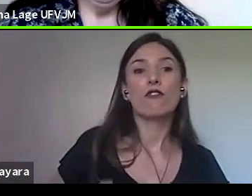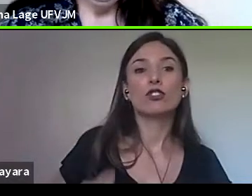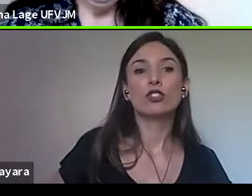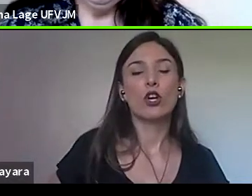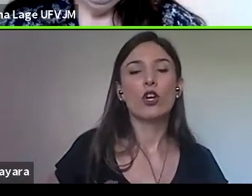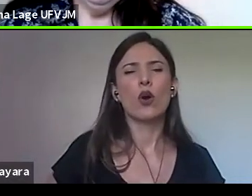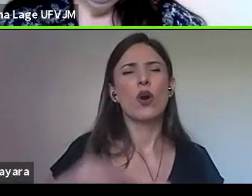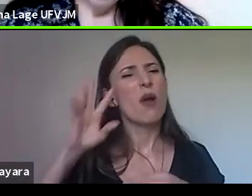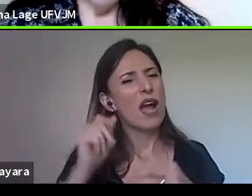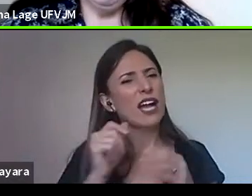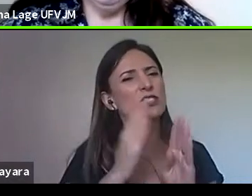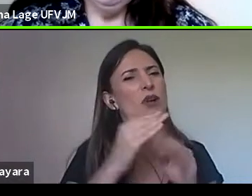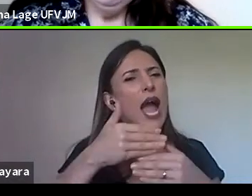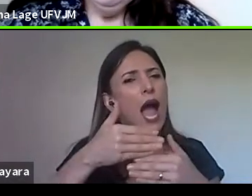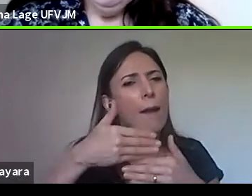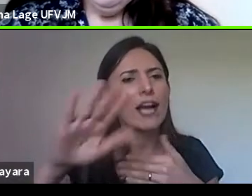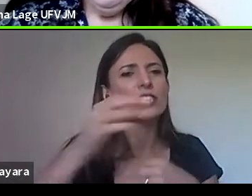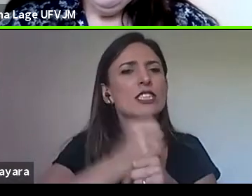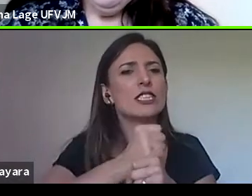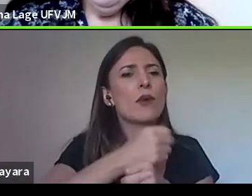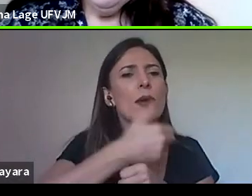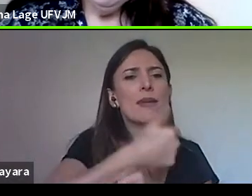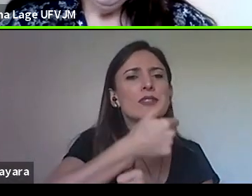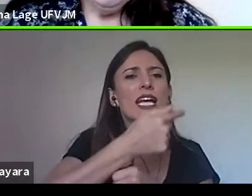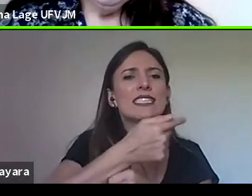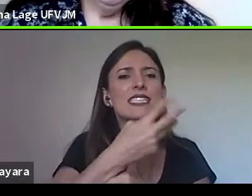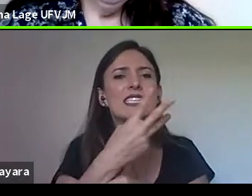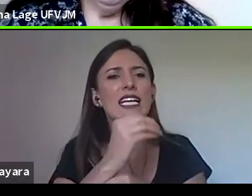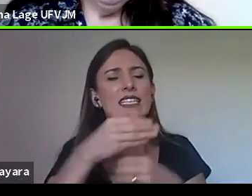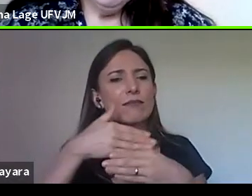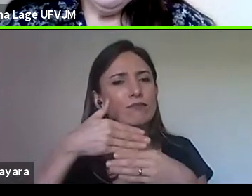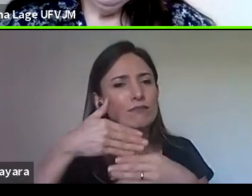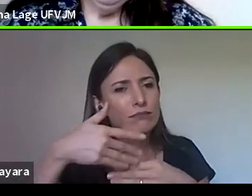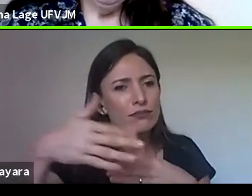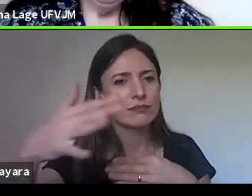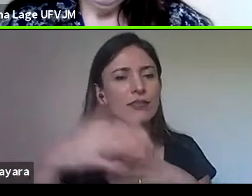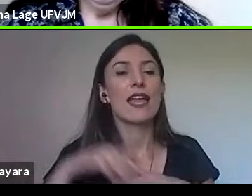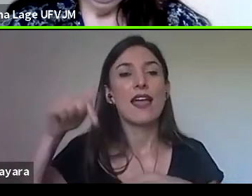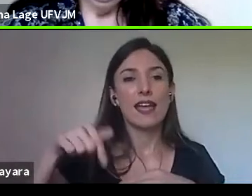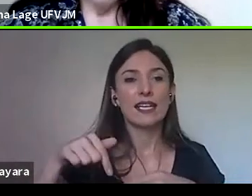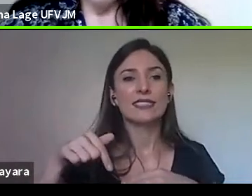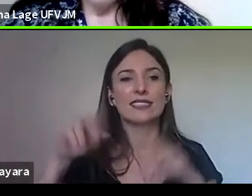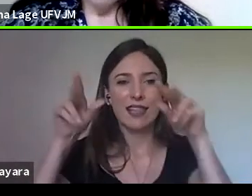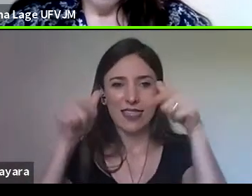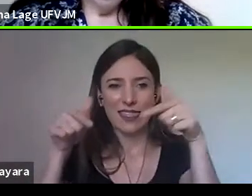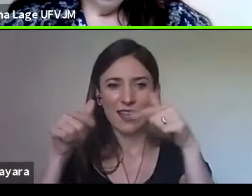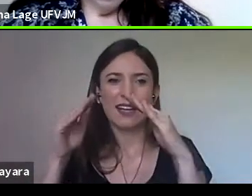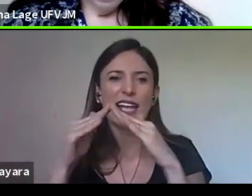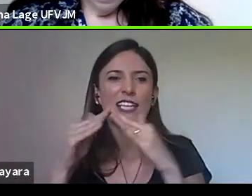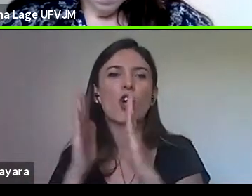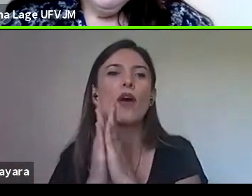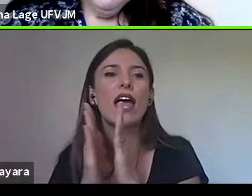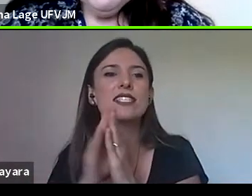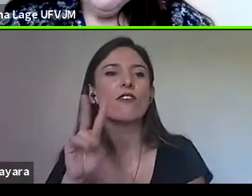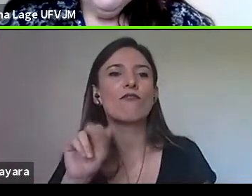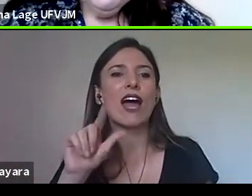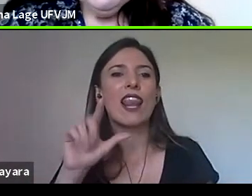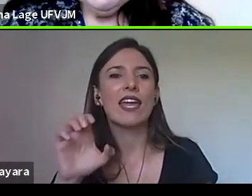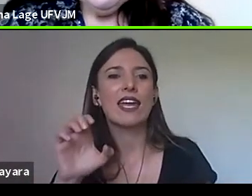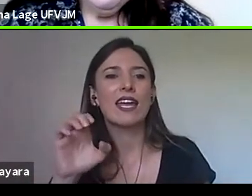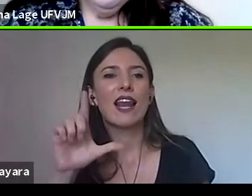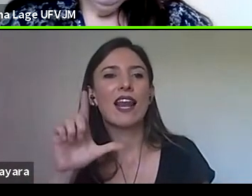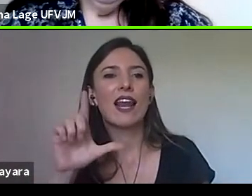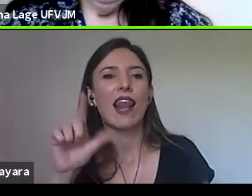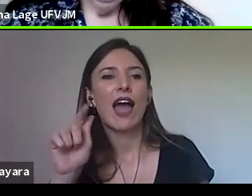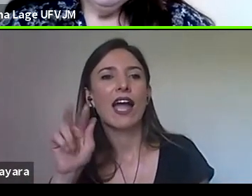de 1730, tá? A Casa de Oração do Vale de Lágrimas, ela não pediu